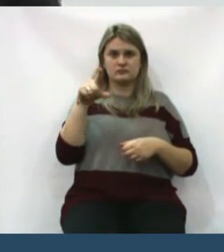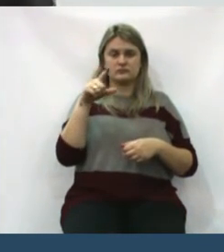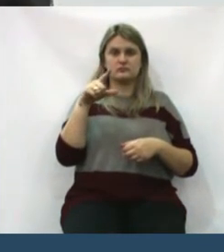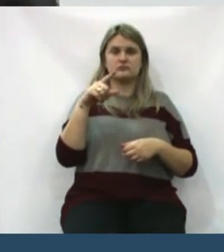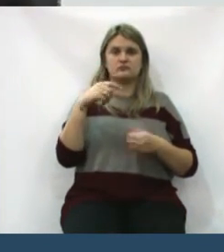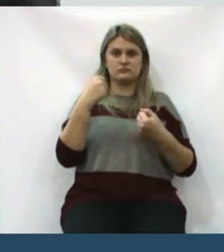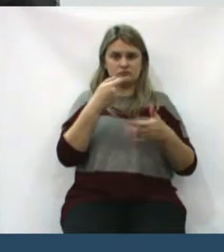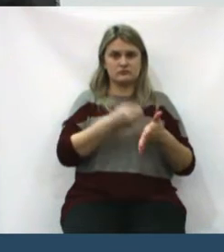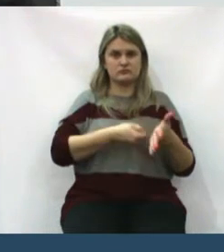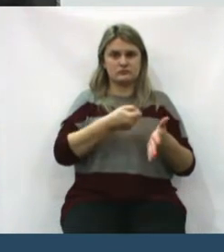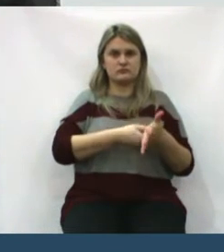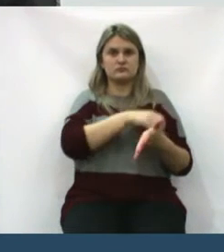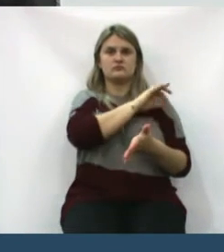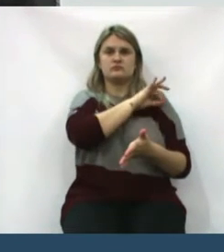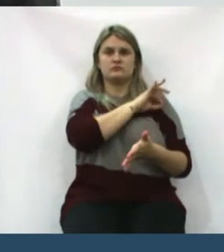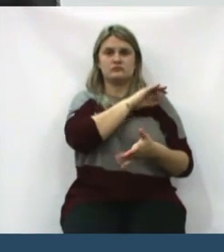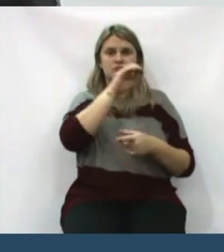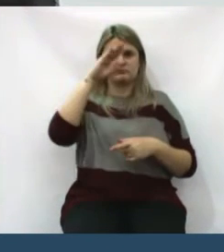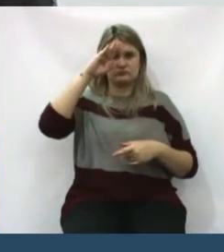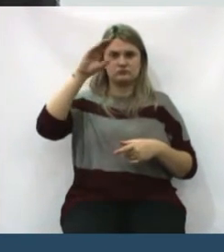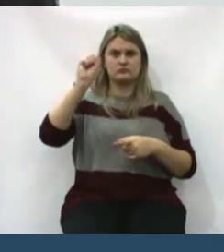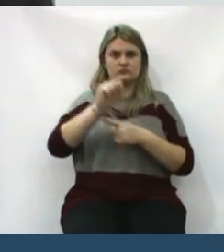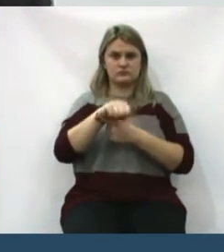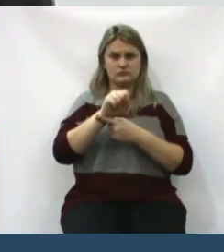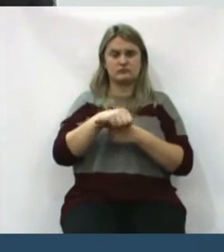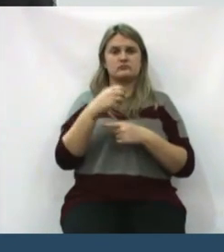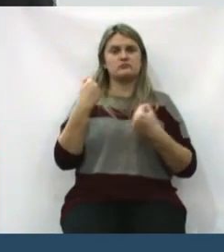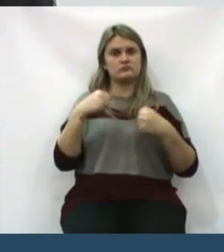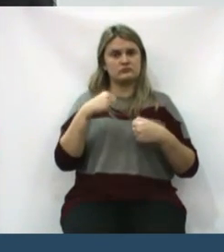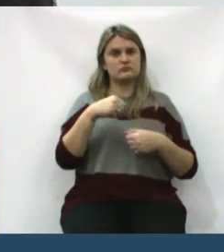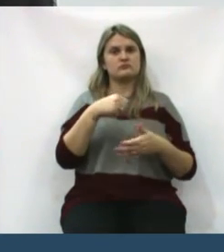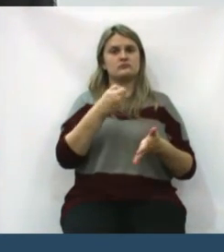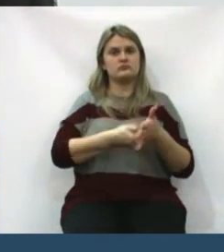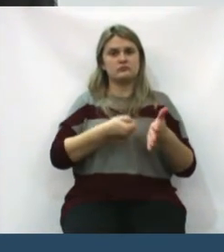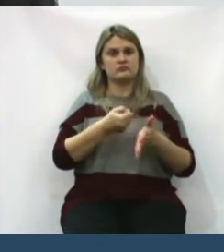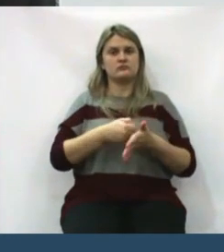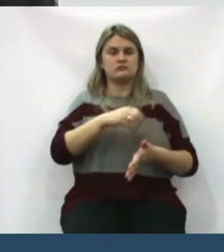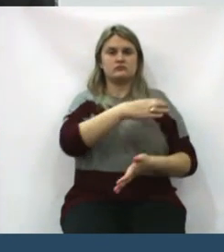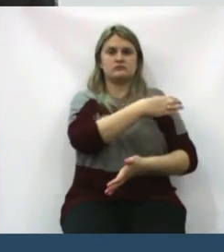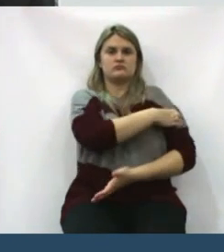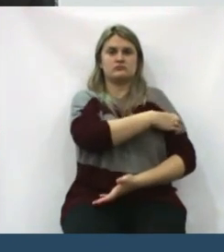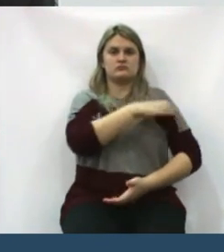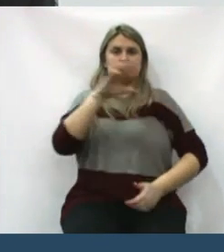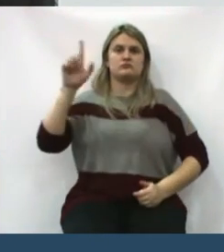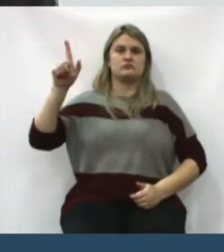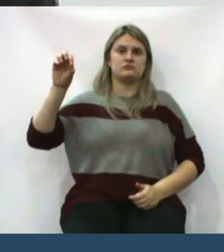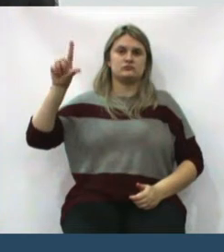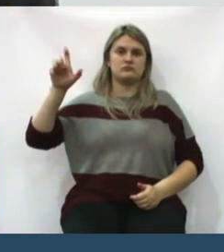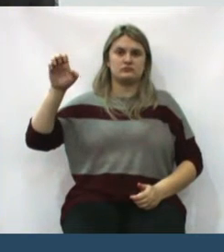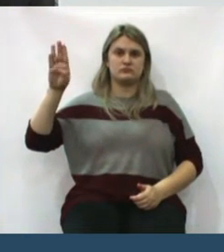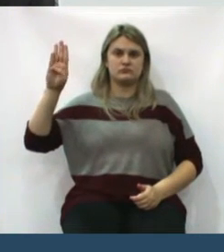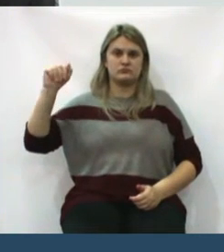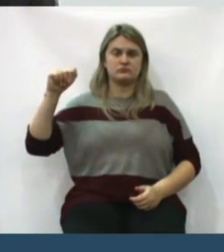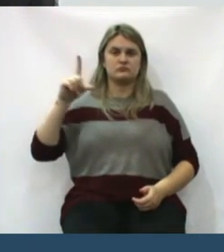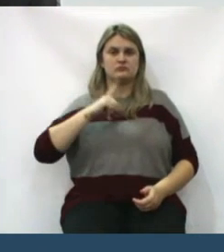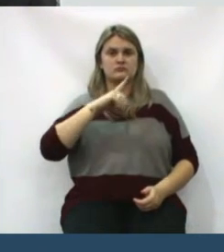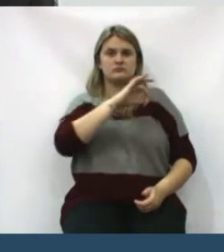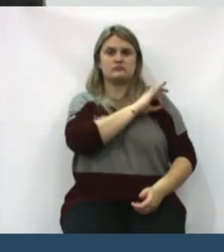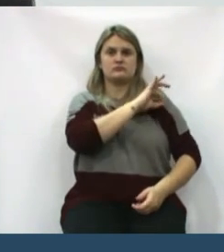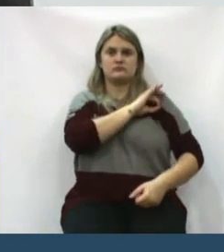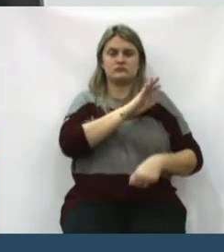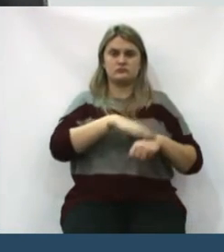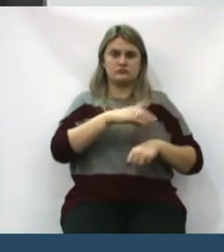lógico, a tem que cobrar da Polícia Militar sim. E vamos cobrar do capitão Golemba um policiamento mais efetivo.